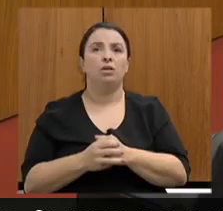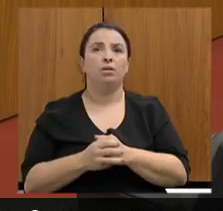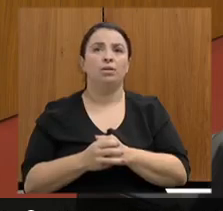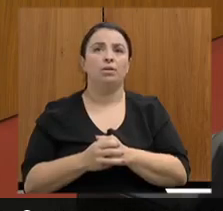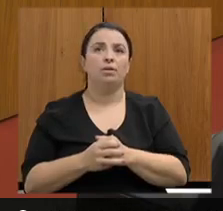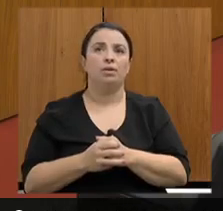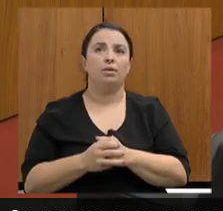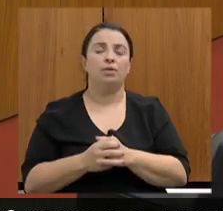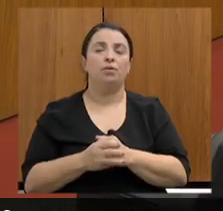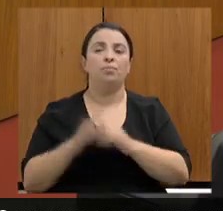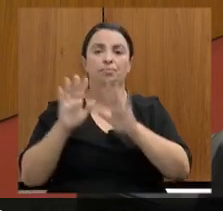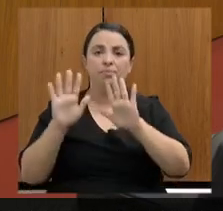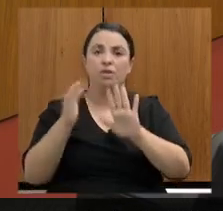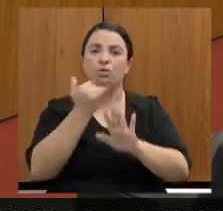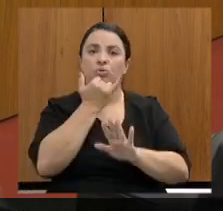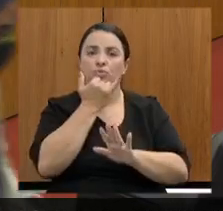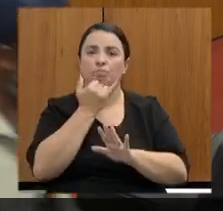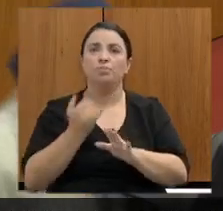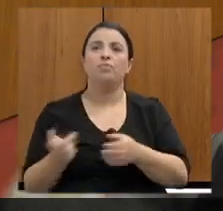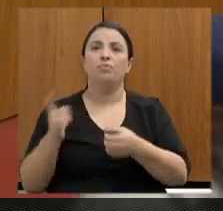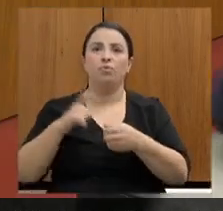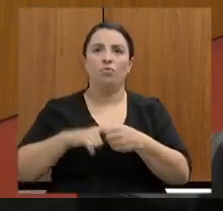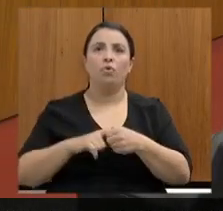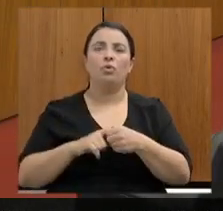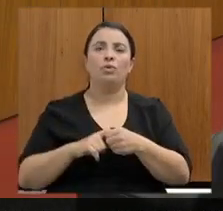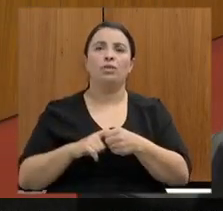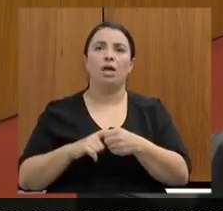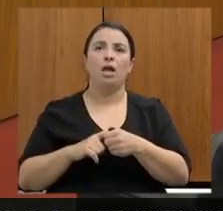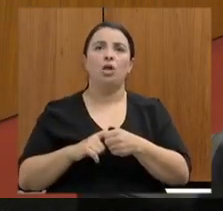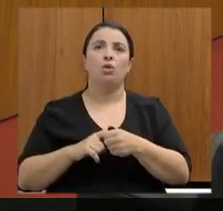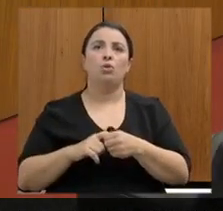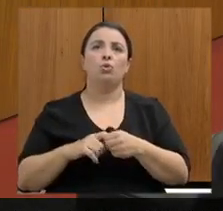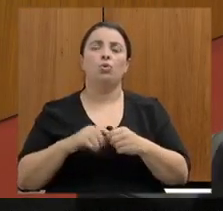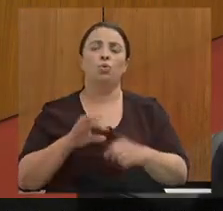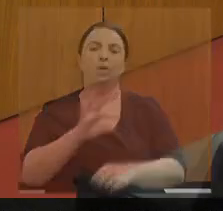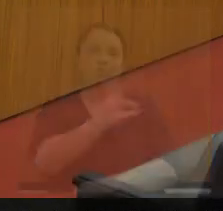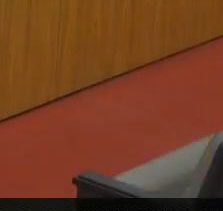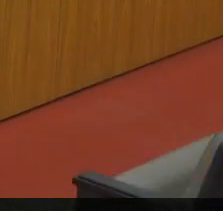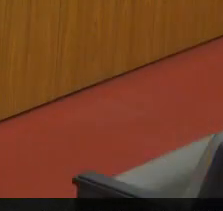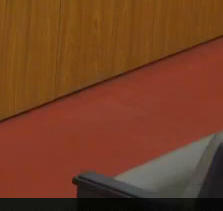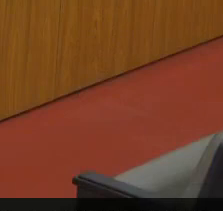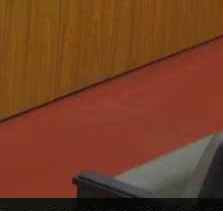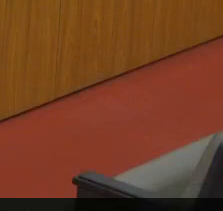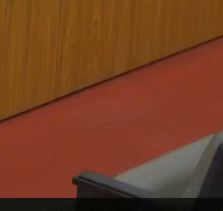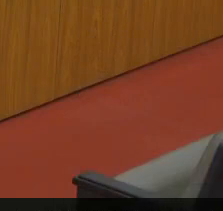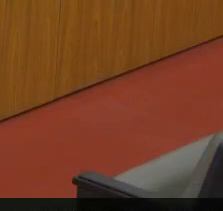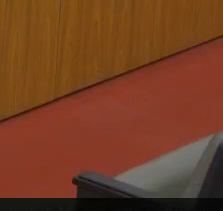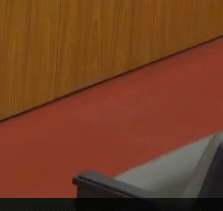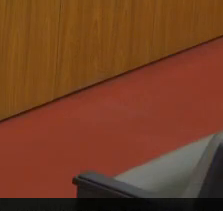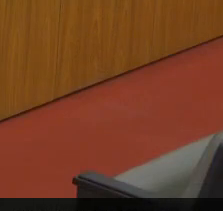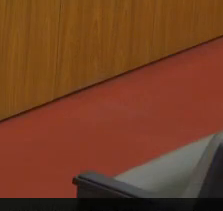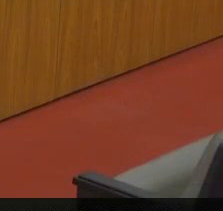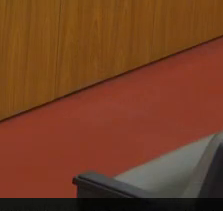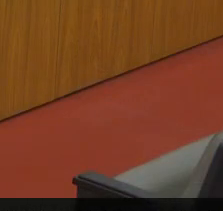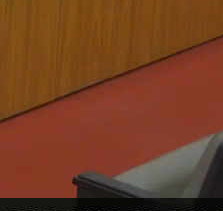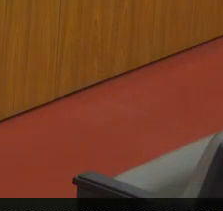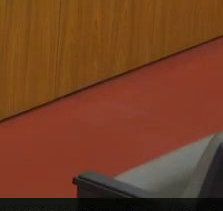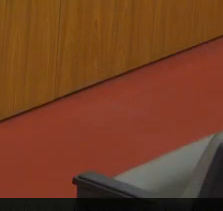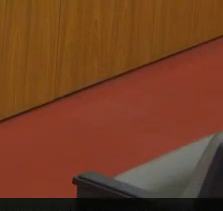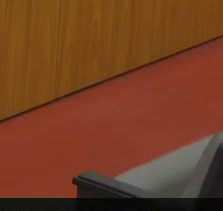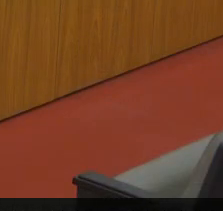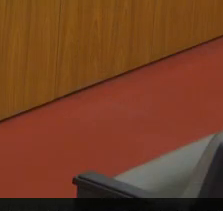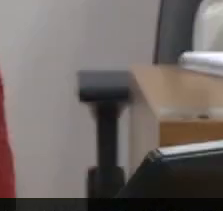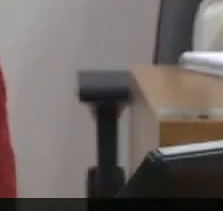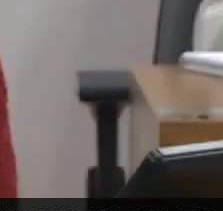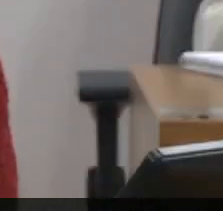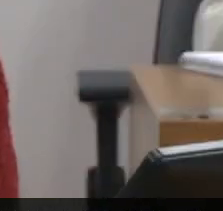Vamos retomar aqui as atividades do Assembleia Fiscaliza. A deputada Laura Serrano está com a palavra. Na sequência, nós vamos passar